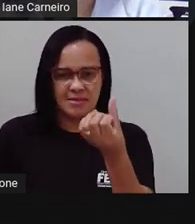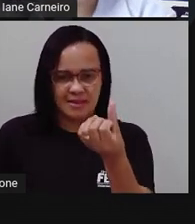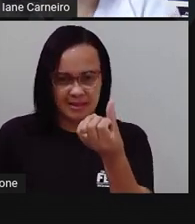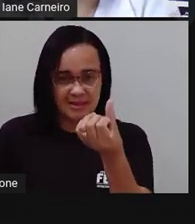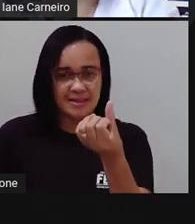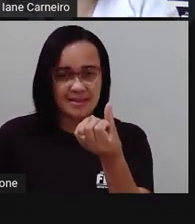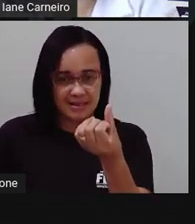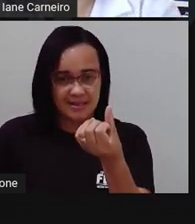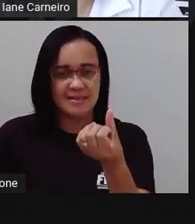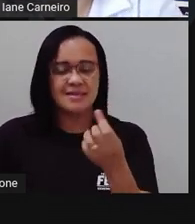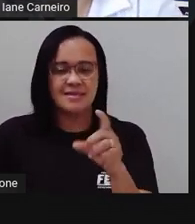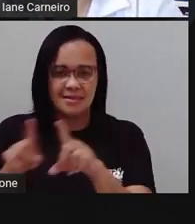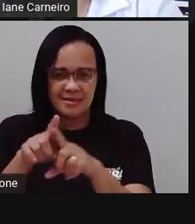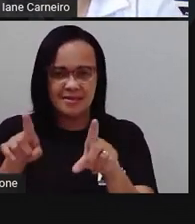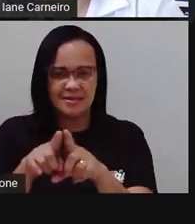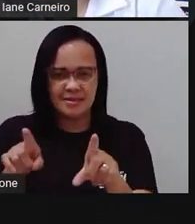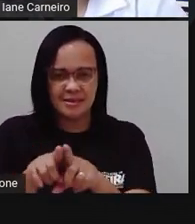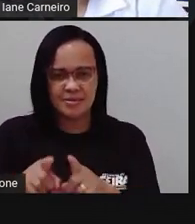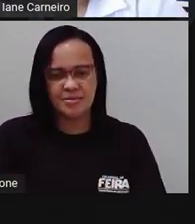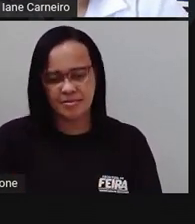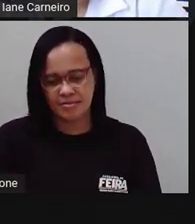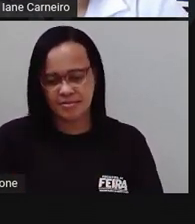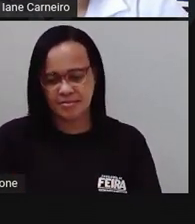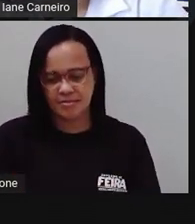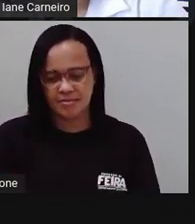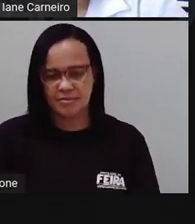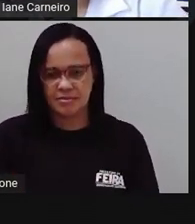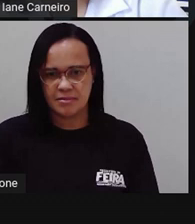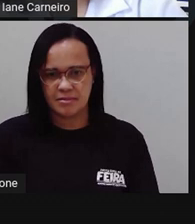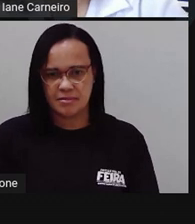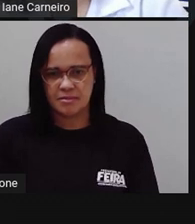seis também. Então, bora lá. Vou sortear a primeira letra.